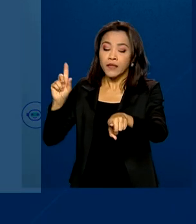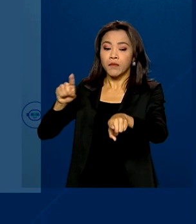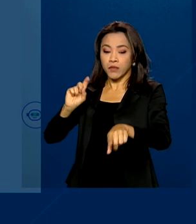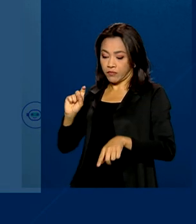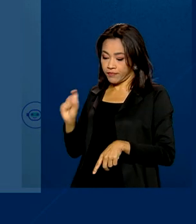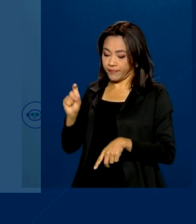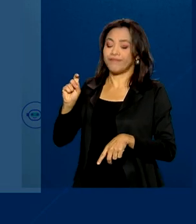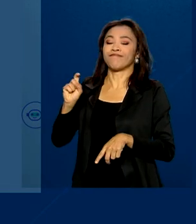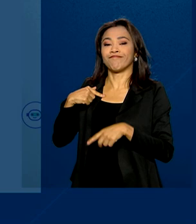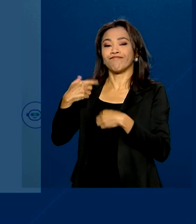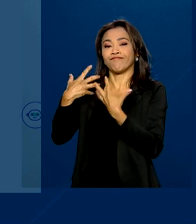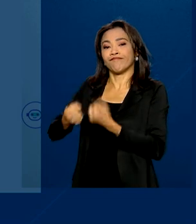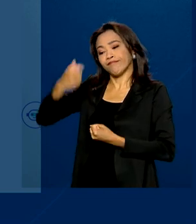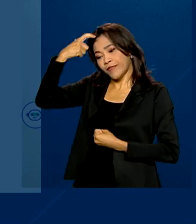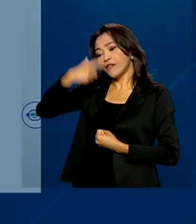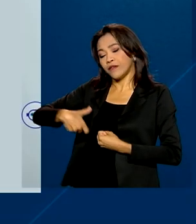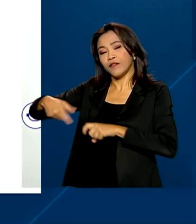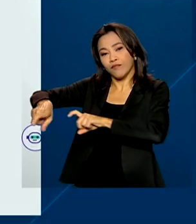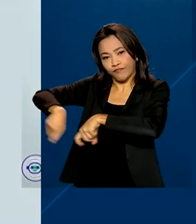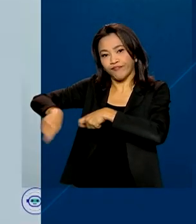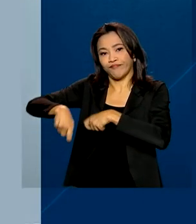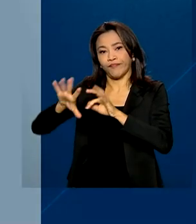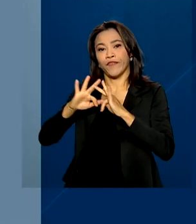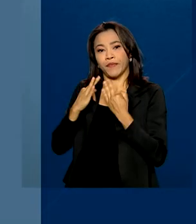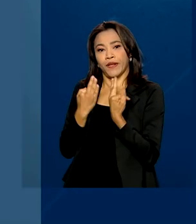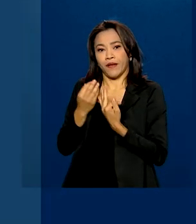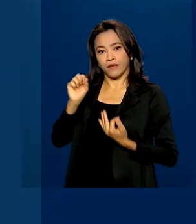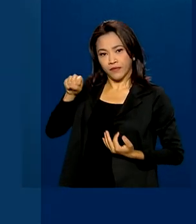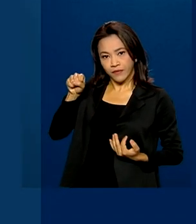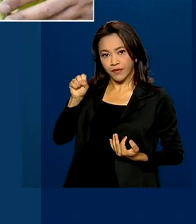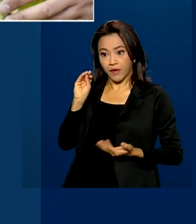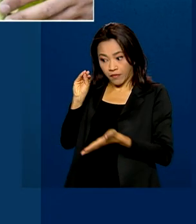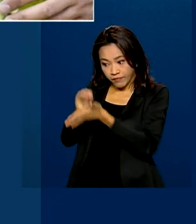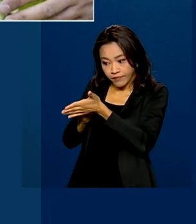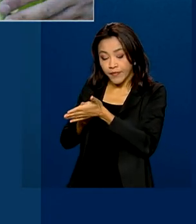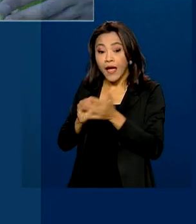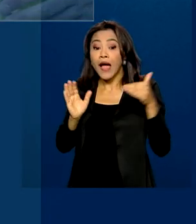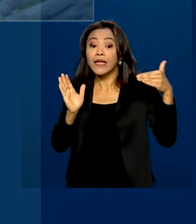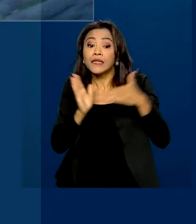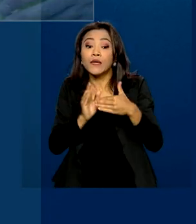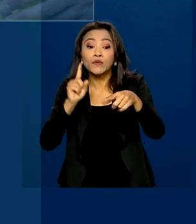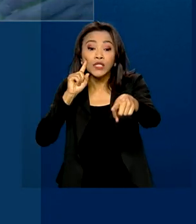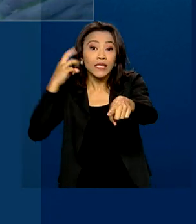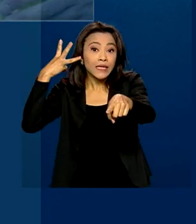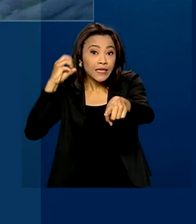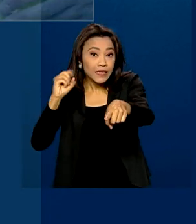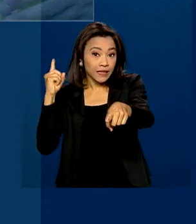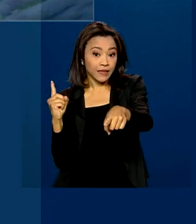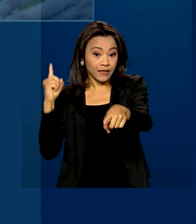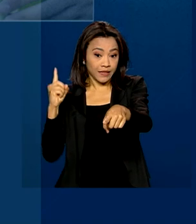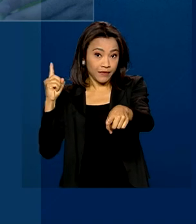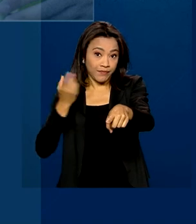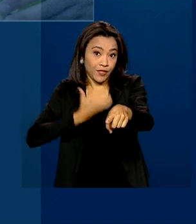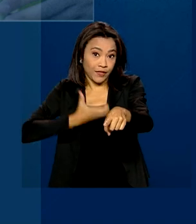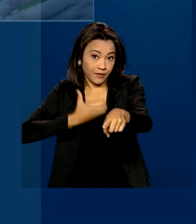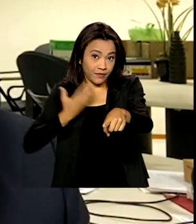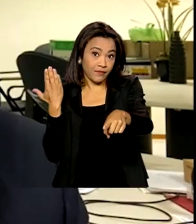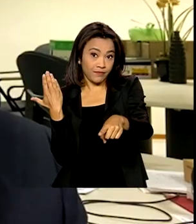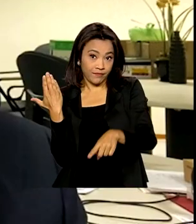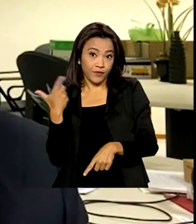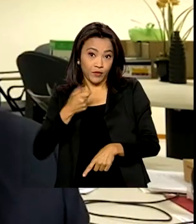declarar que é agricultor familiar. A adesão deve ser feita até 30 de dezembro de 2022.